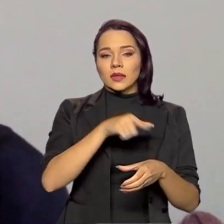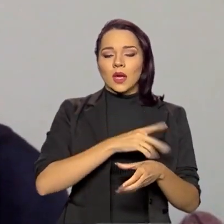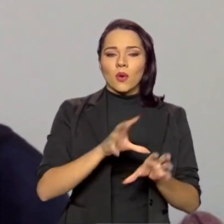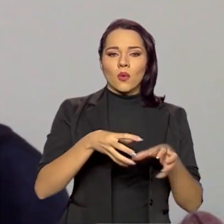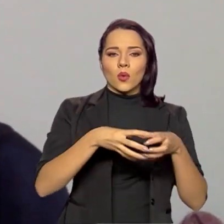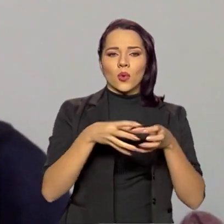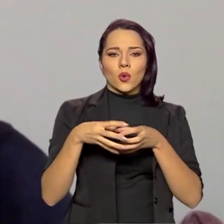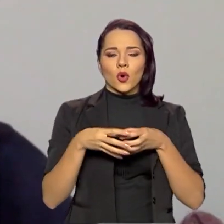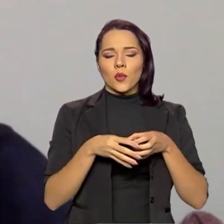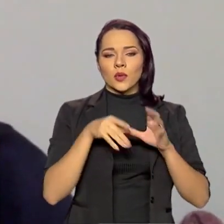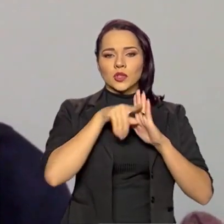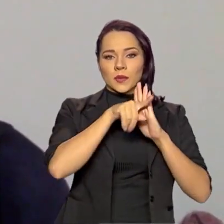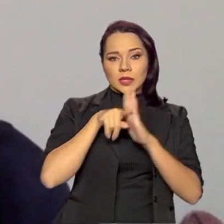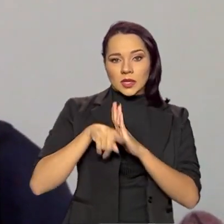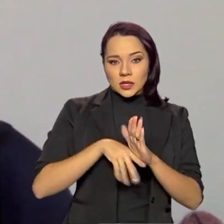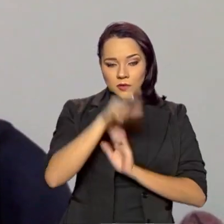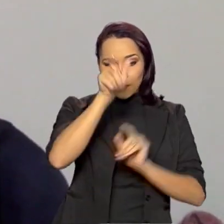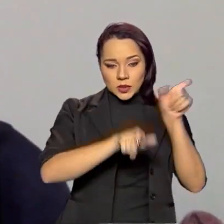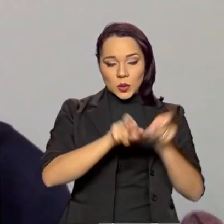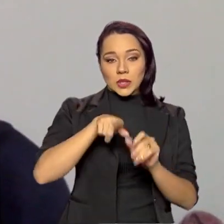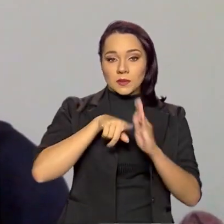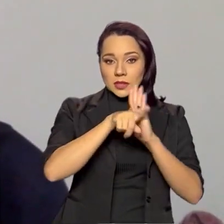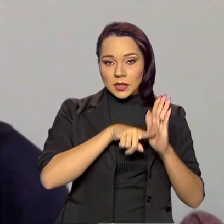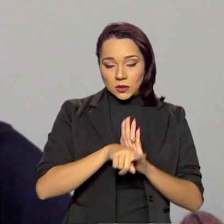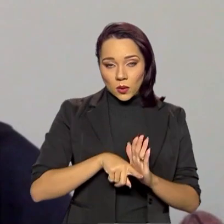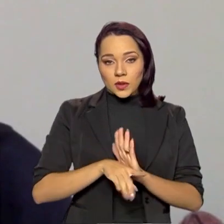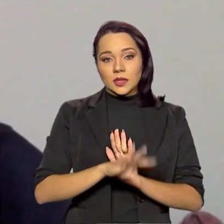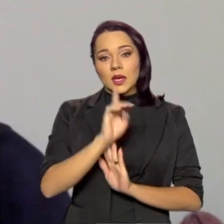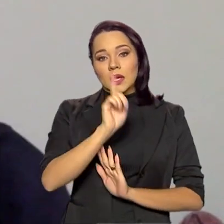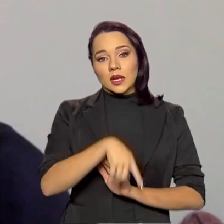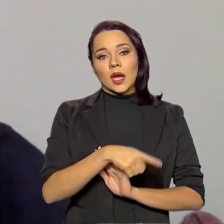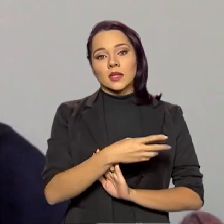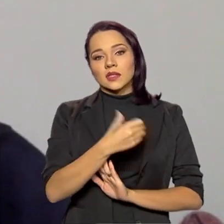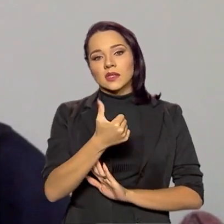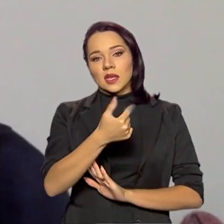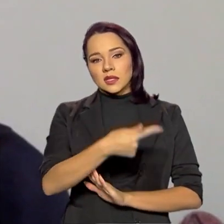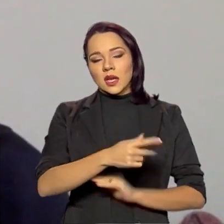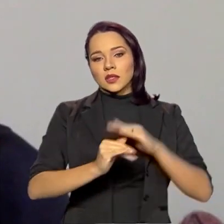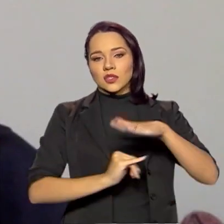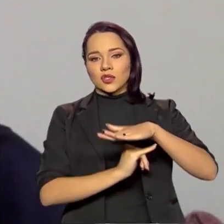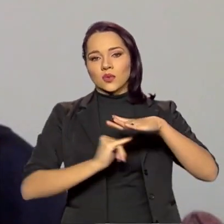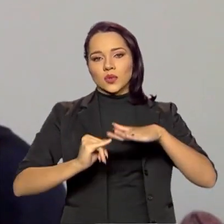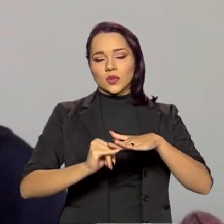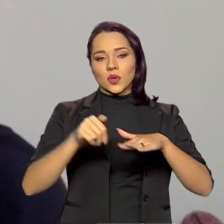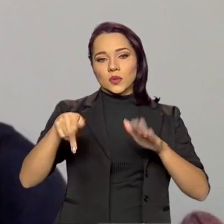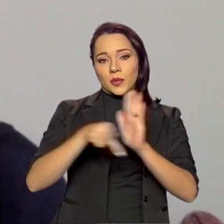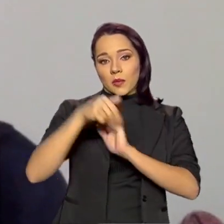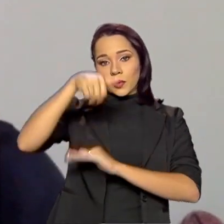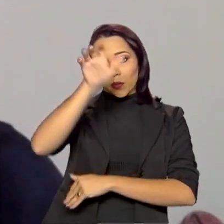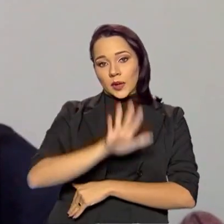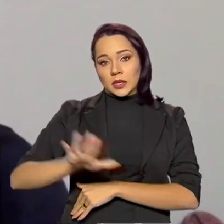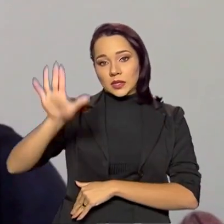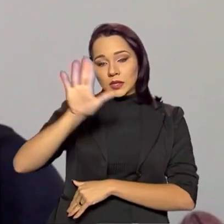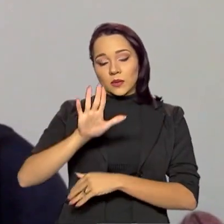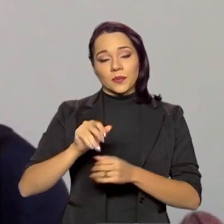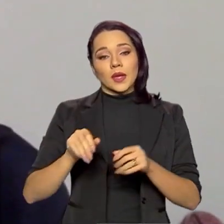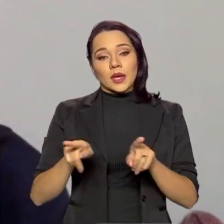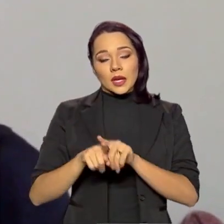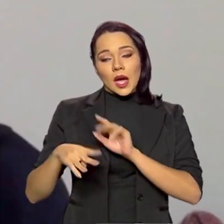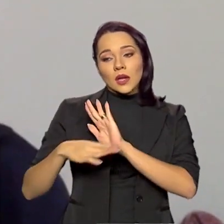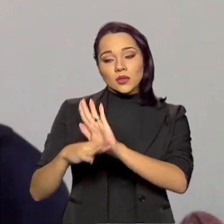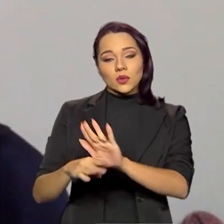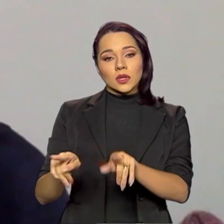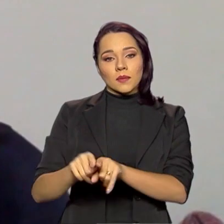de pesquisadores provenientes de 17 instituições nacionais e que colaboram com